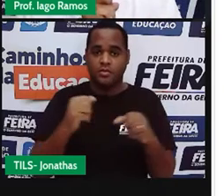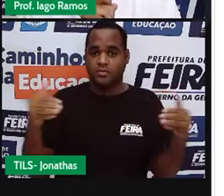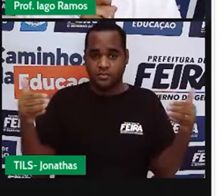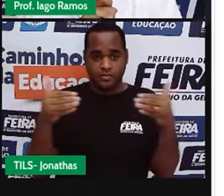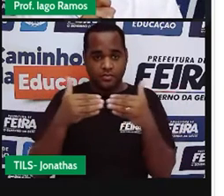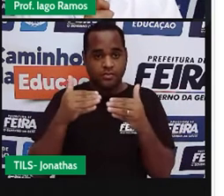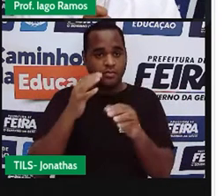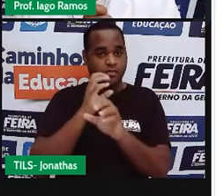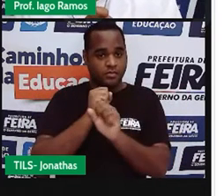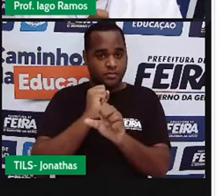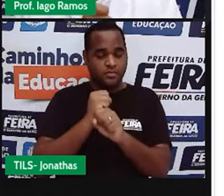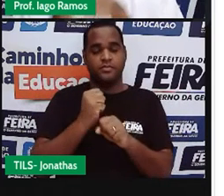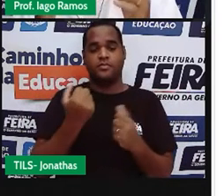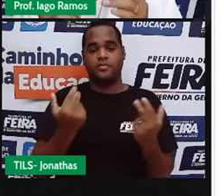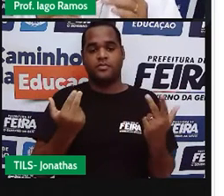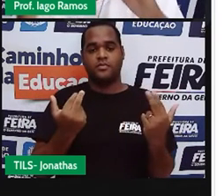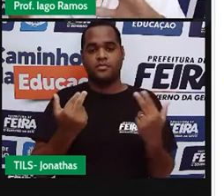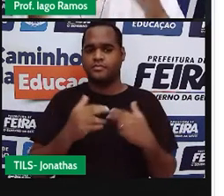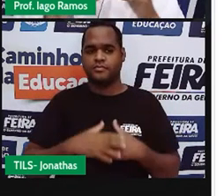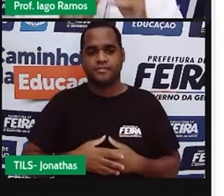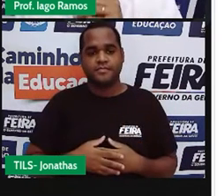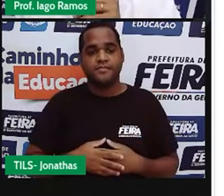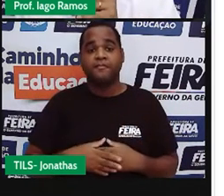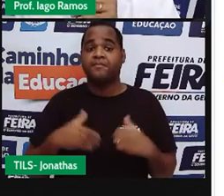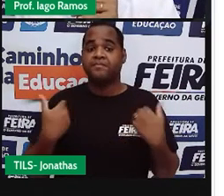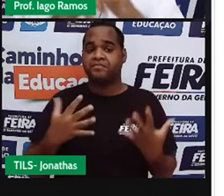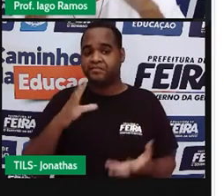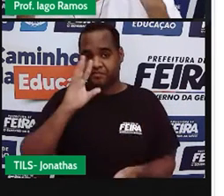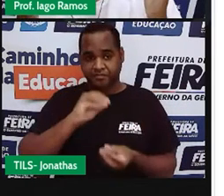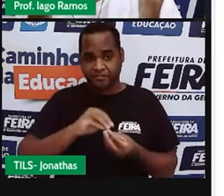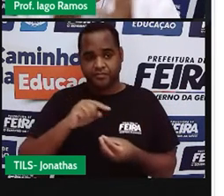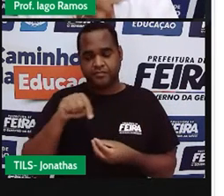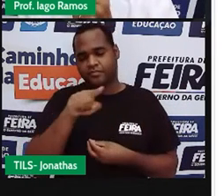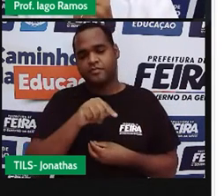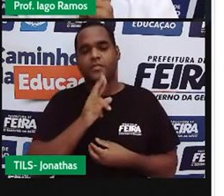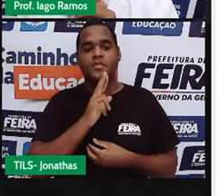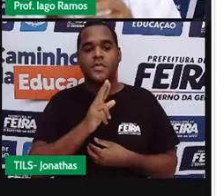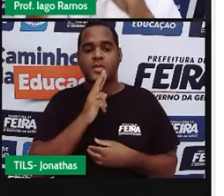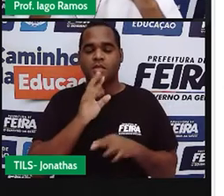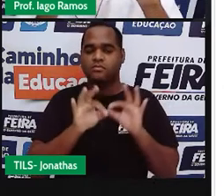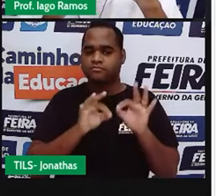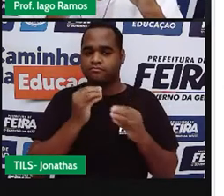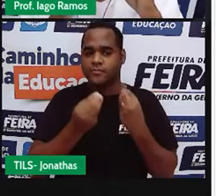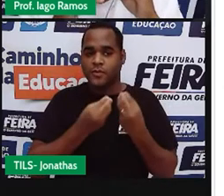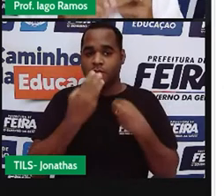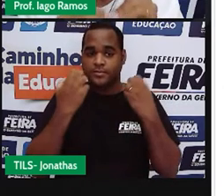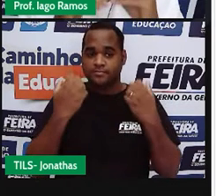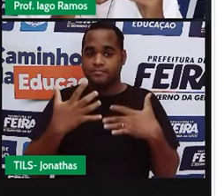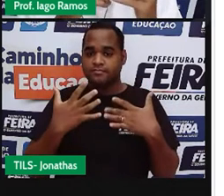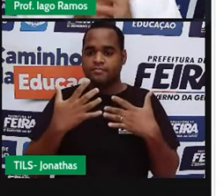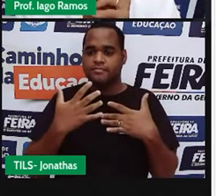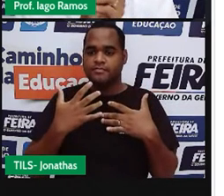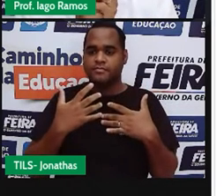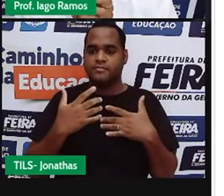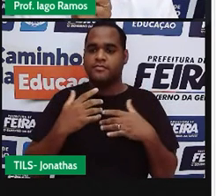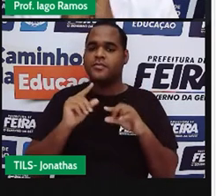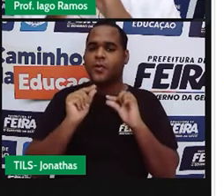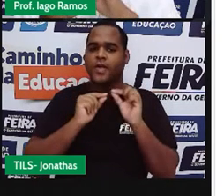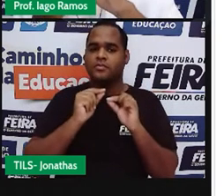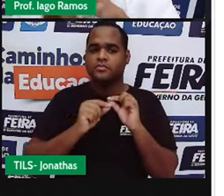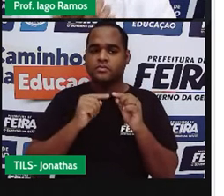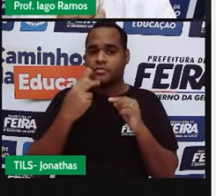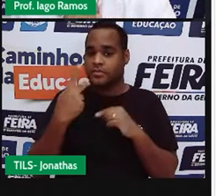o C2, tá? Então, a gente poderia responder essa situação aí o seguinte, ó. O poço artesiano